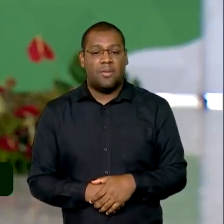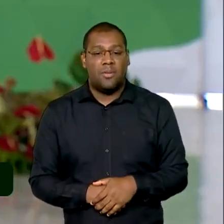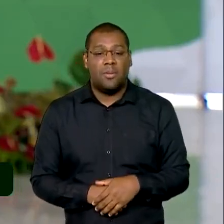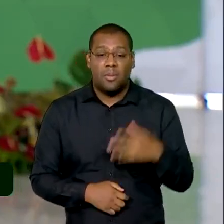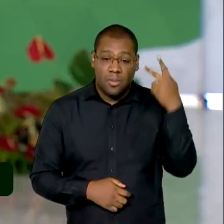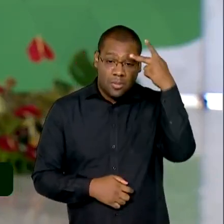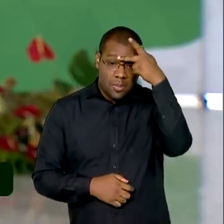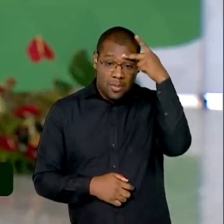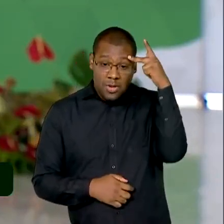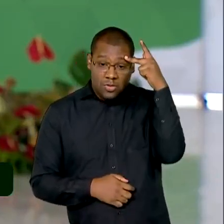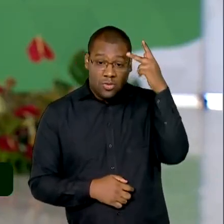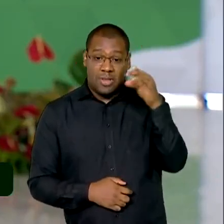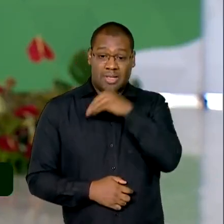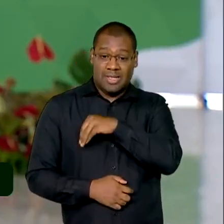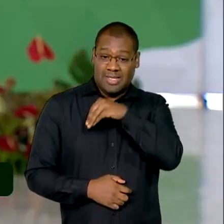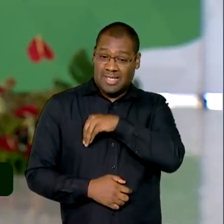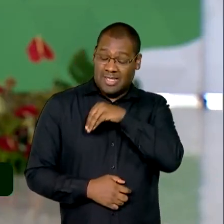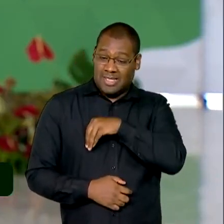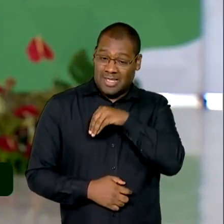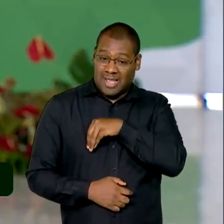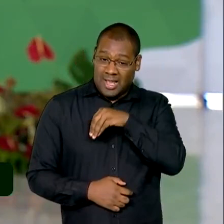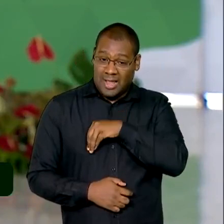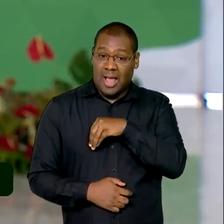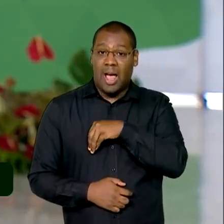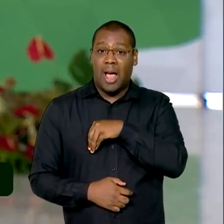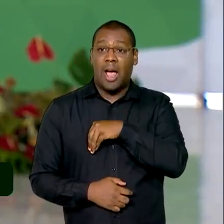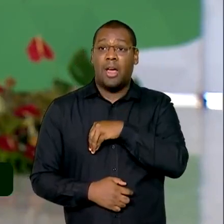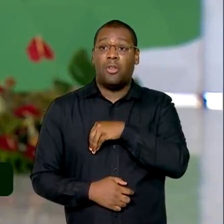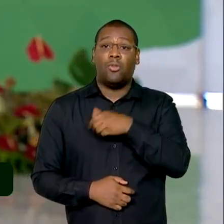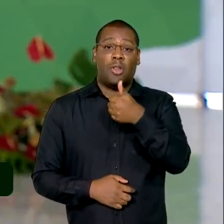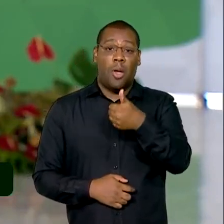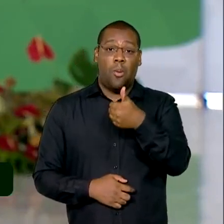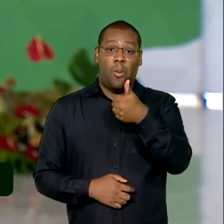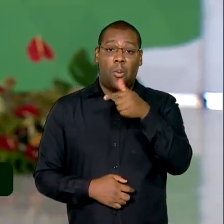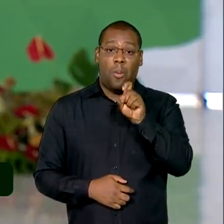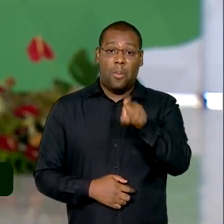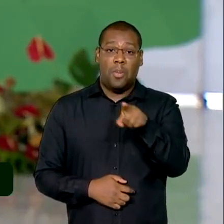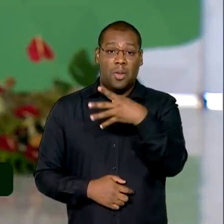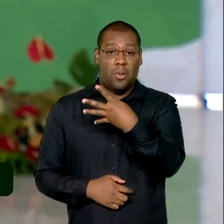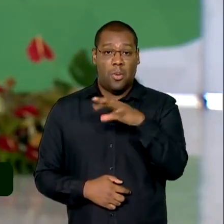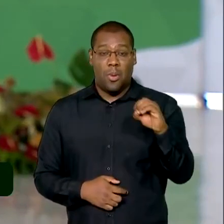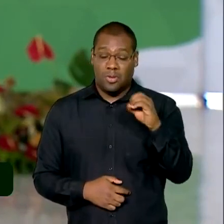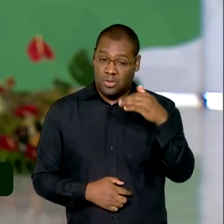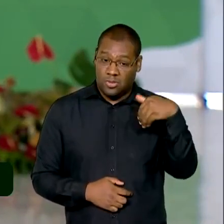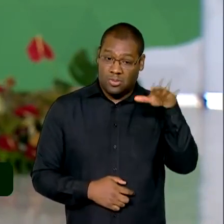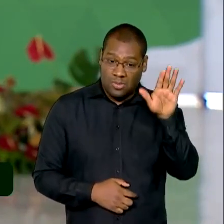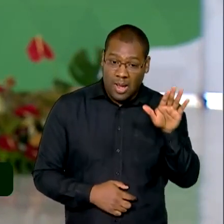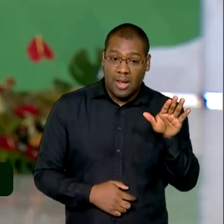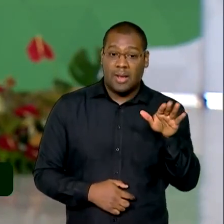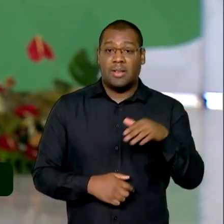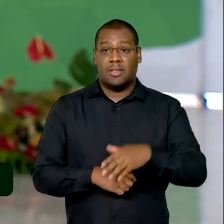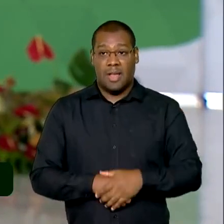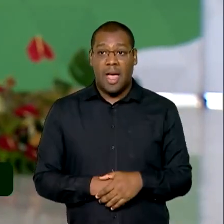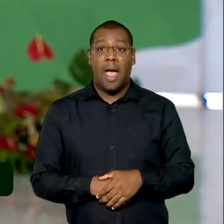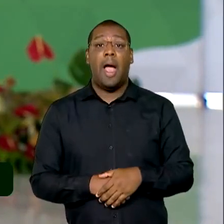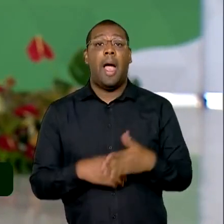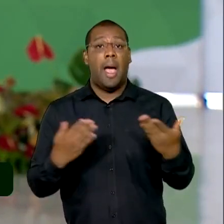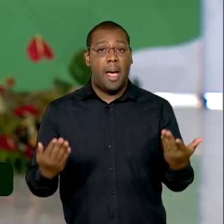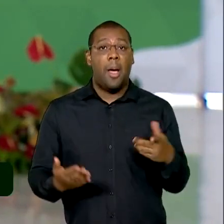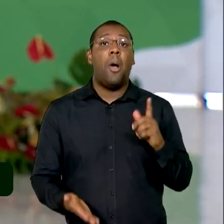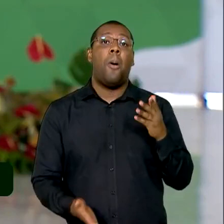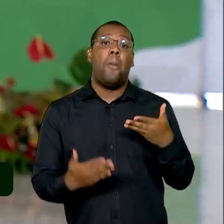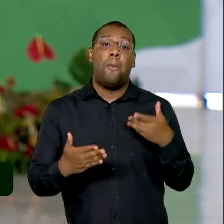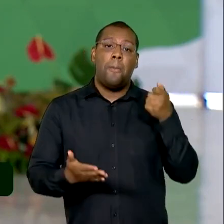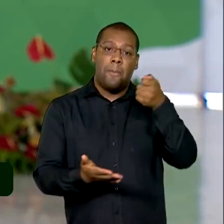recebe mais de um salário mínimo, a primeira parcela do 13º começa a ser paga no dia 2 de maio para NIS final 1